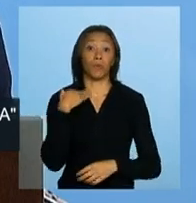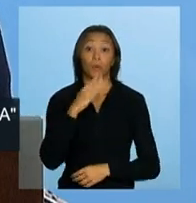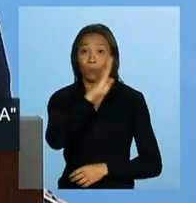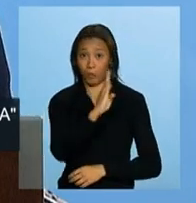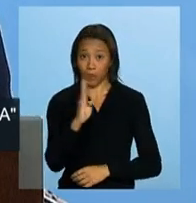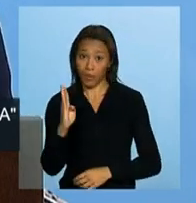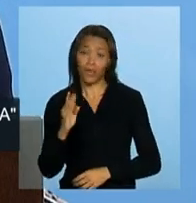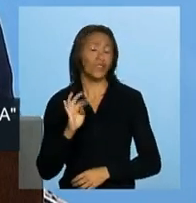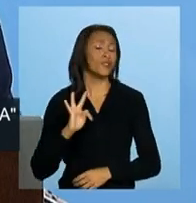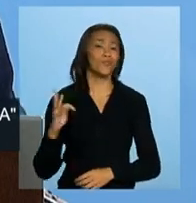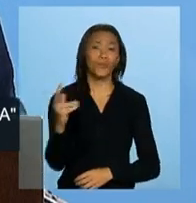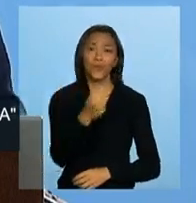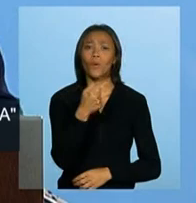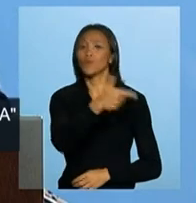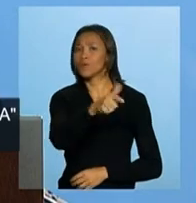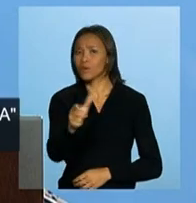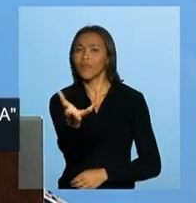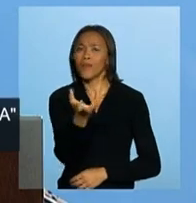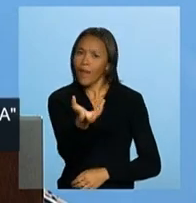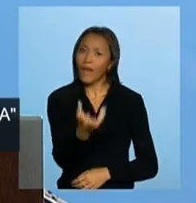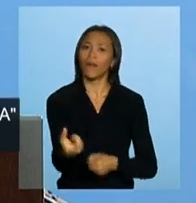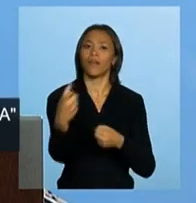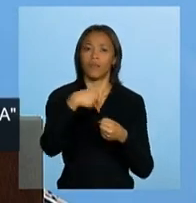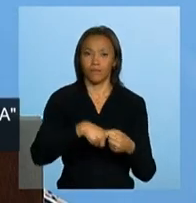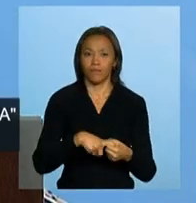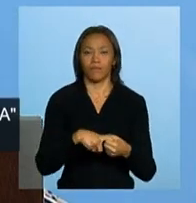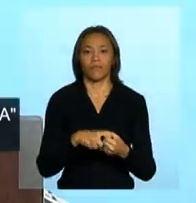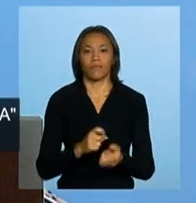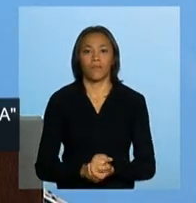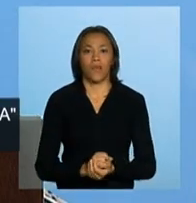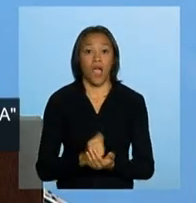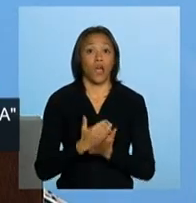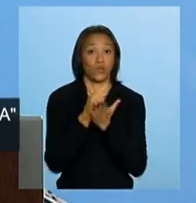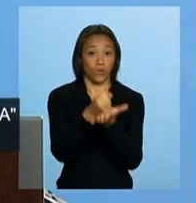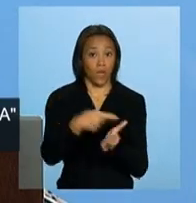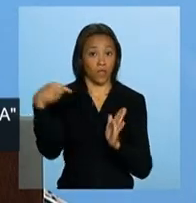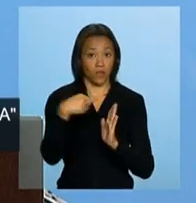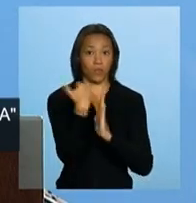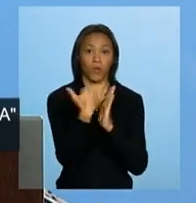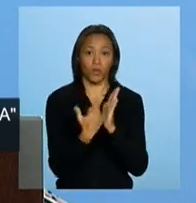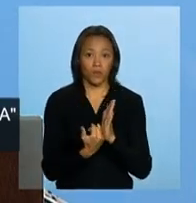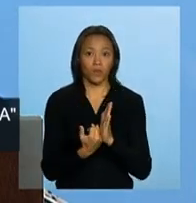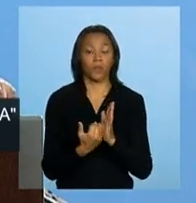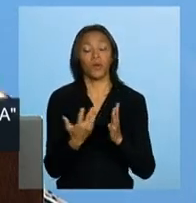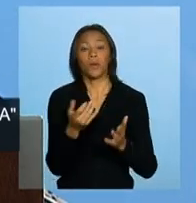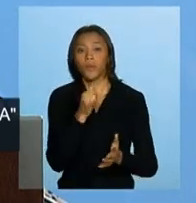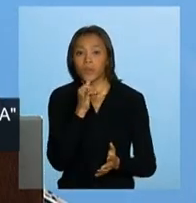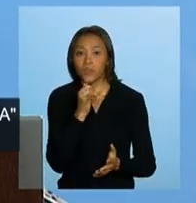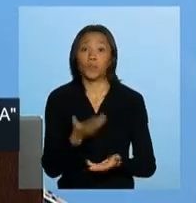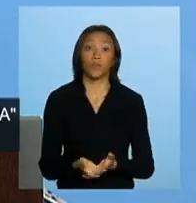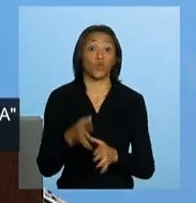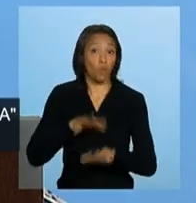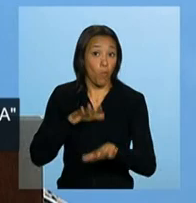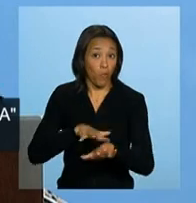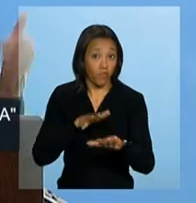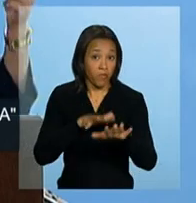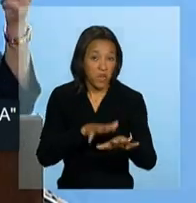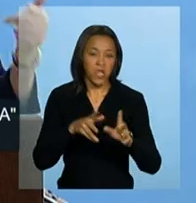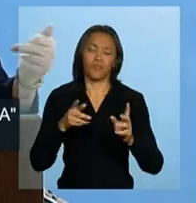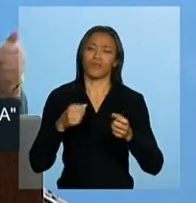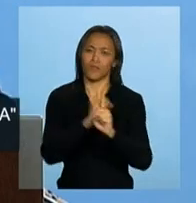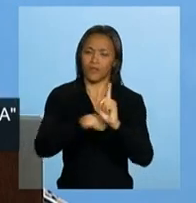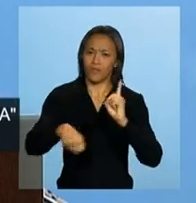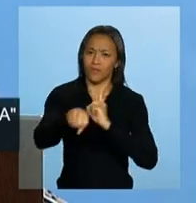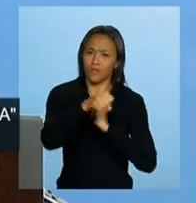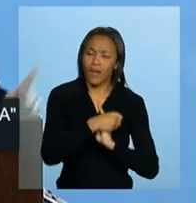aqueles que quiserem participar desse programa, como é o caso dos movimentos populares